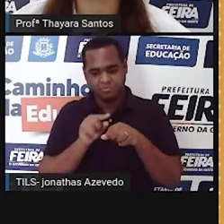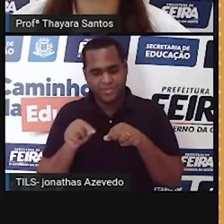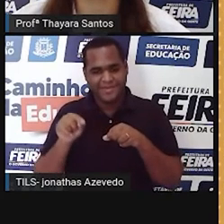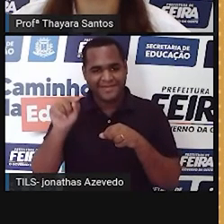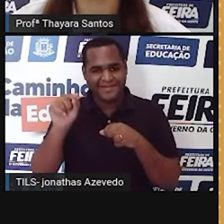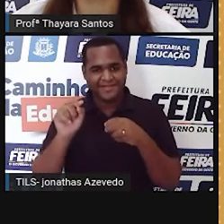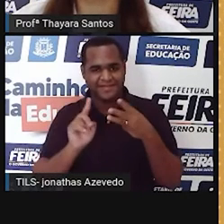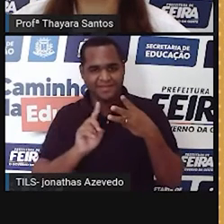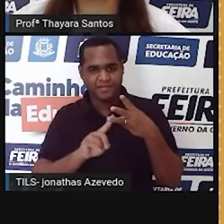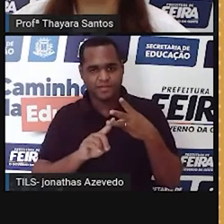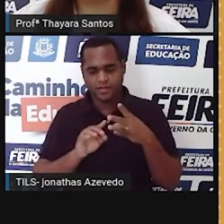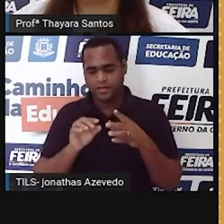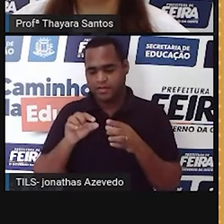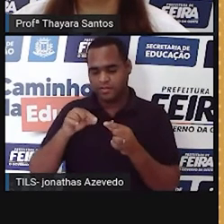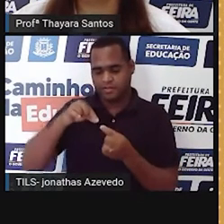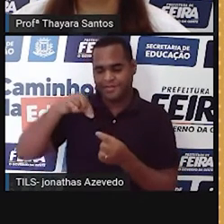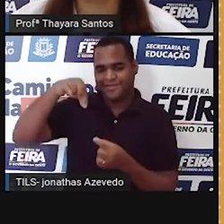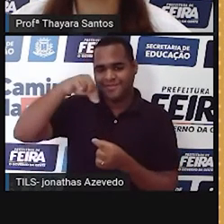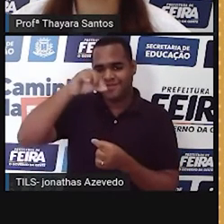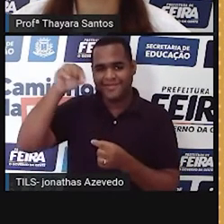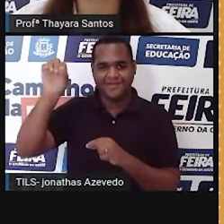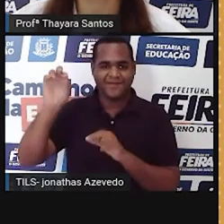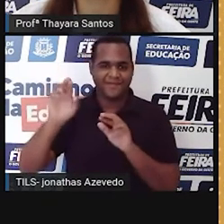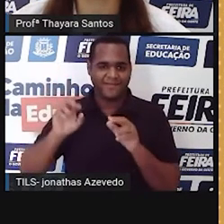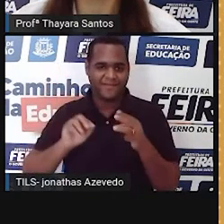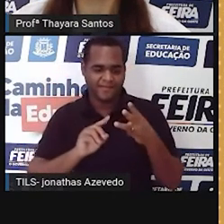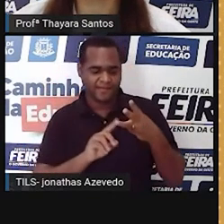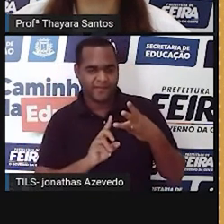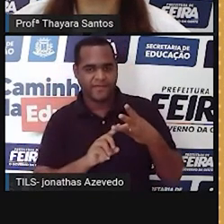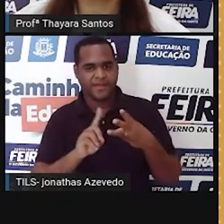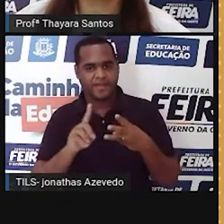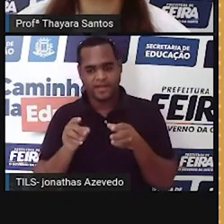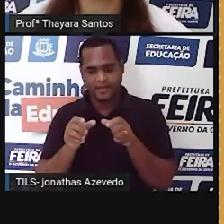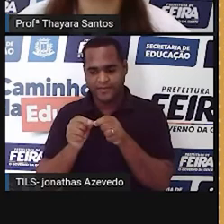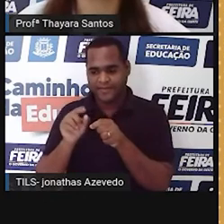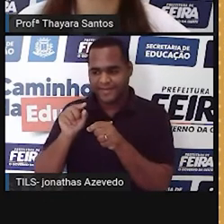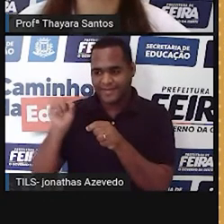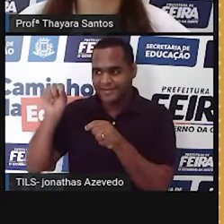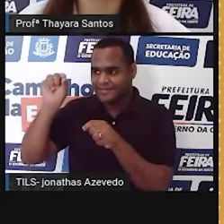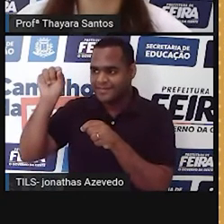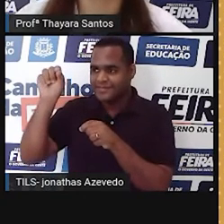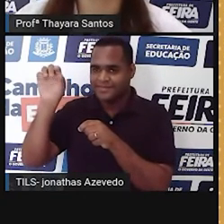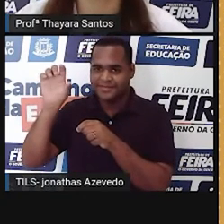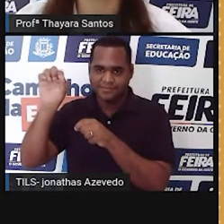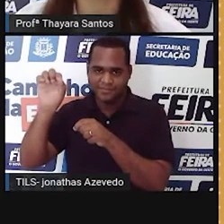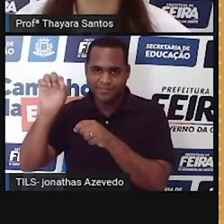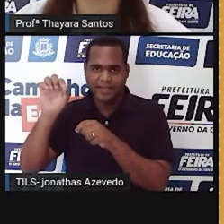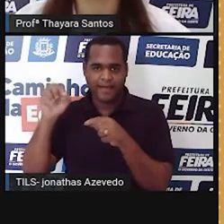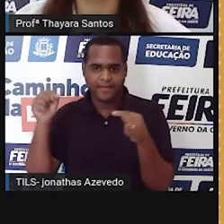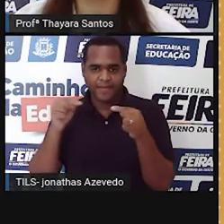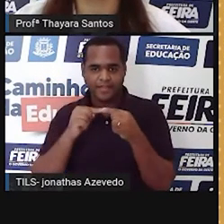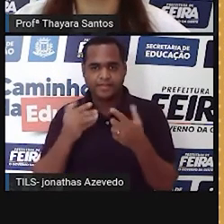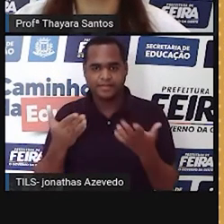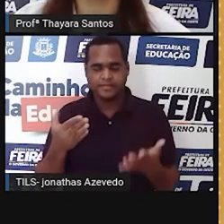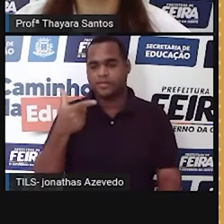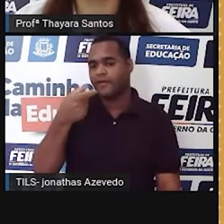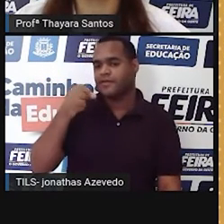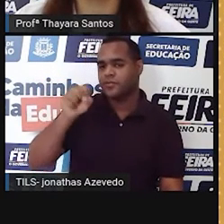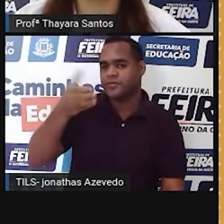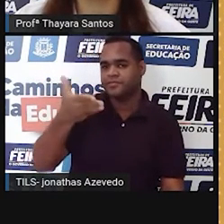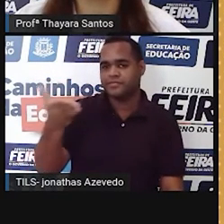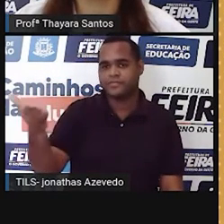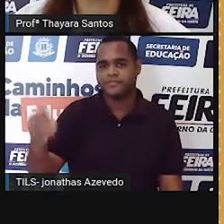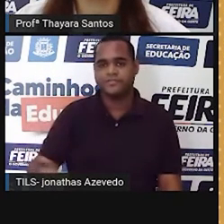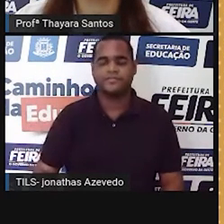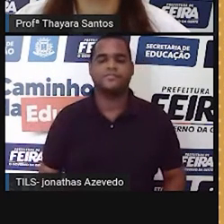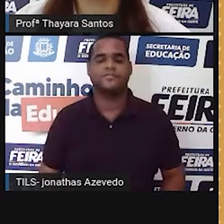Letra C, ductos deferentes. Ou letra D, vesículas seminais. 20 segundos aí para vocês agora.